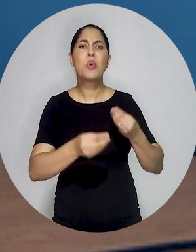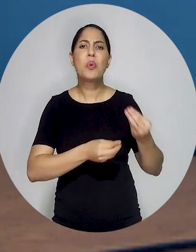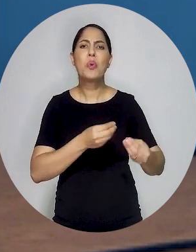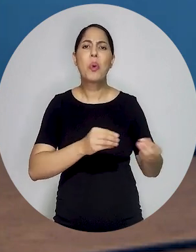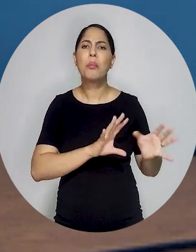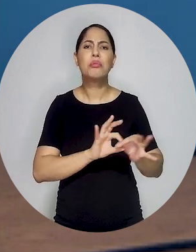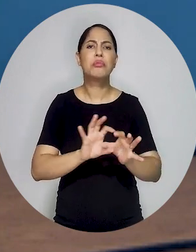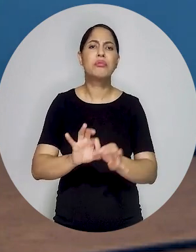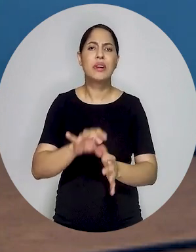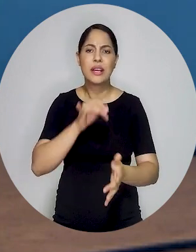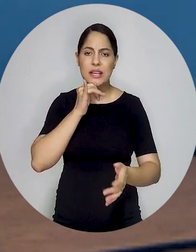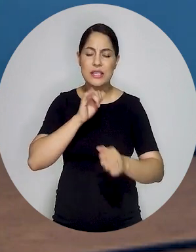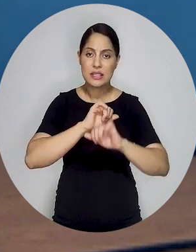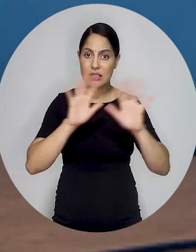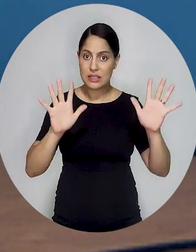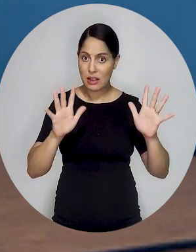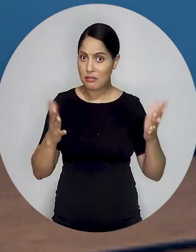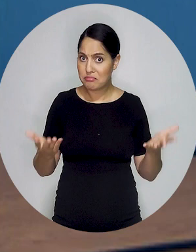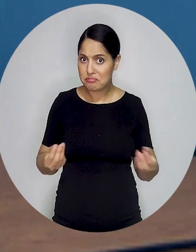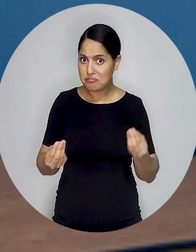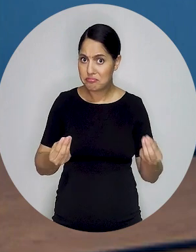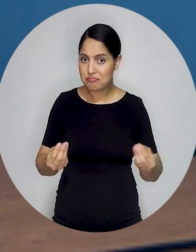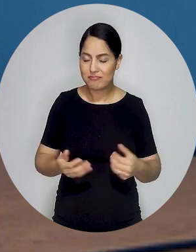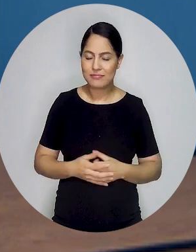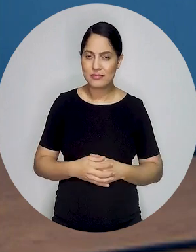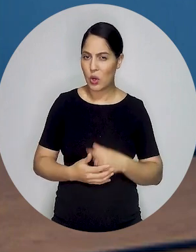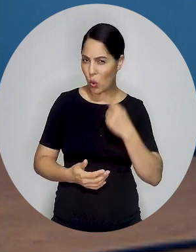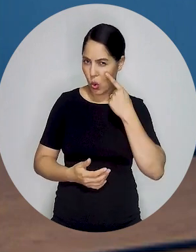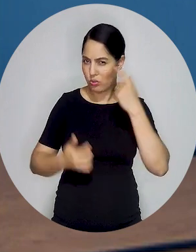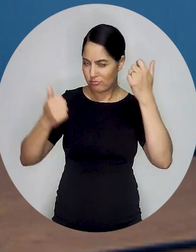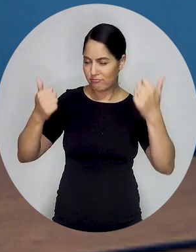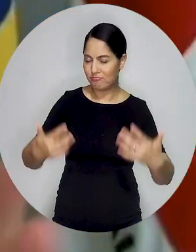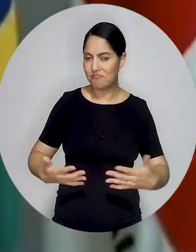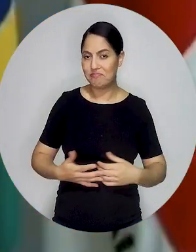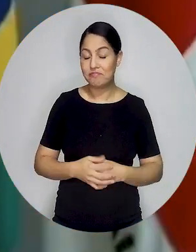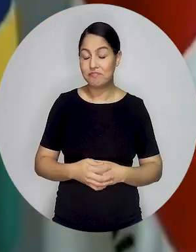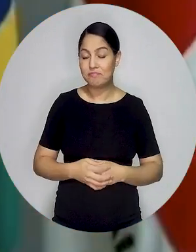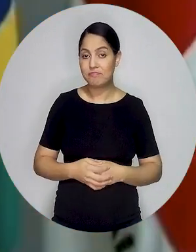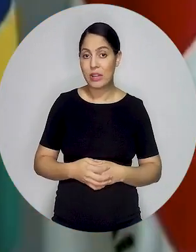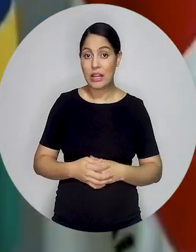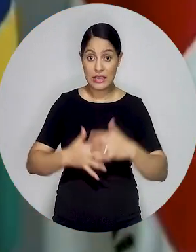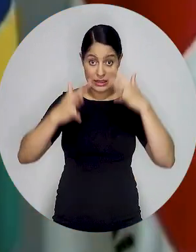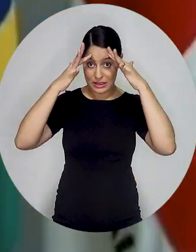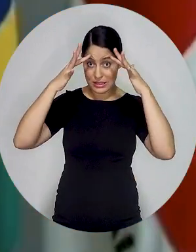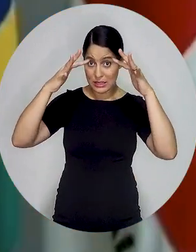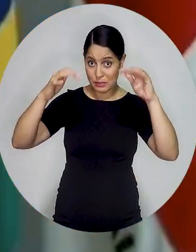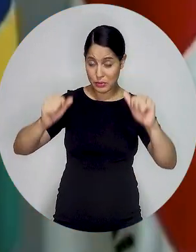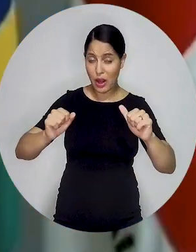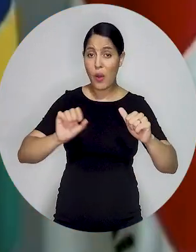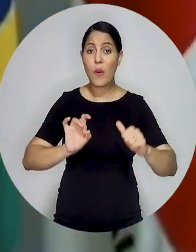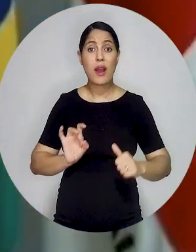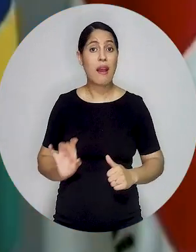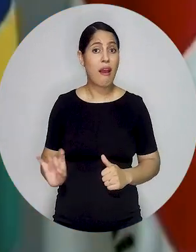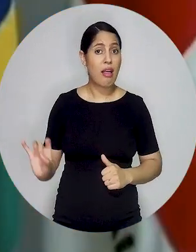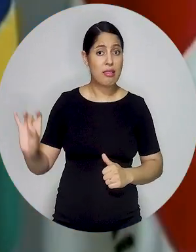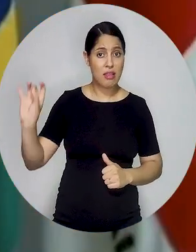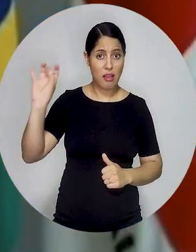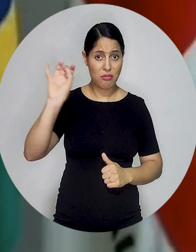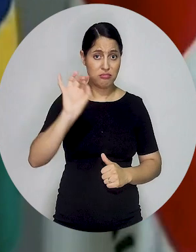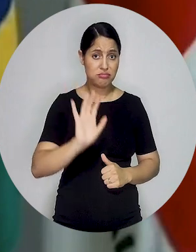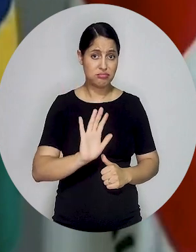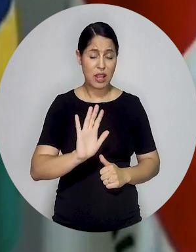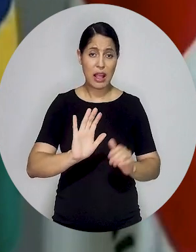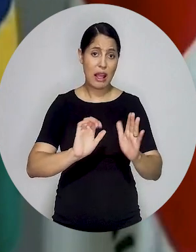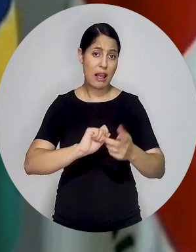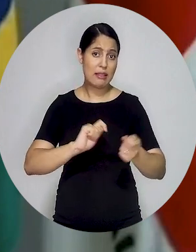levam em consideração em linhas gerais? Olha, cada tribunal tem a liberdade para estabelecer a programação que entende